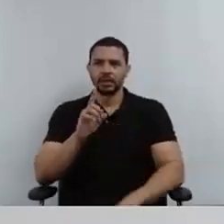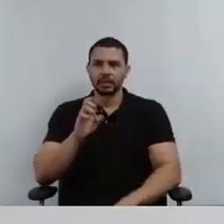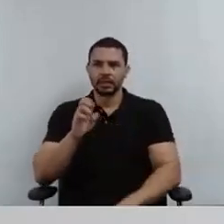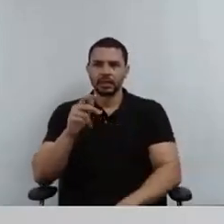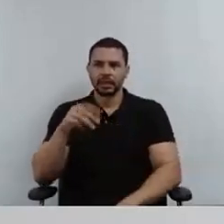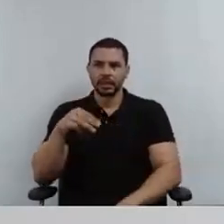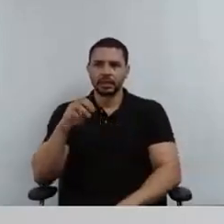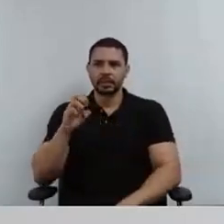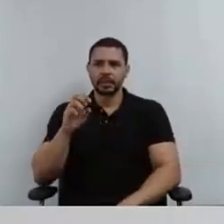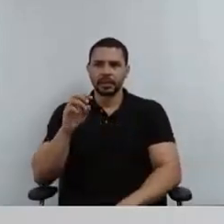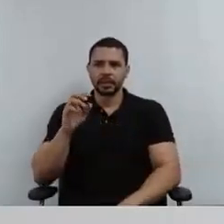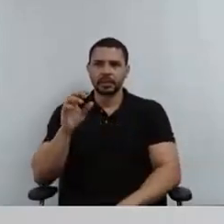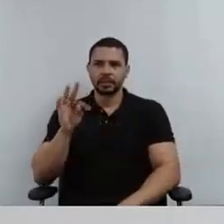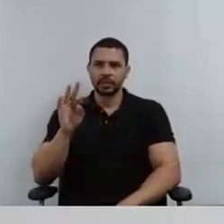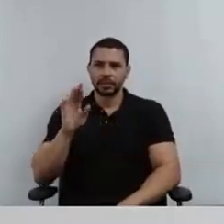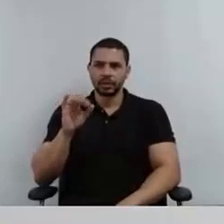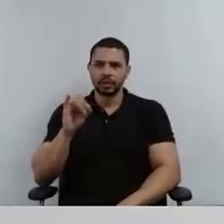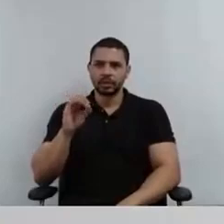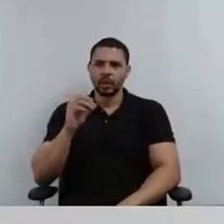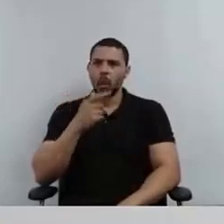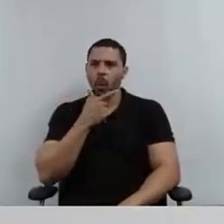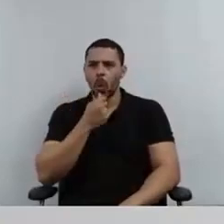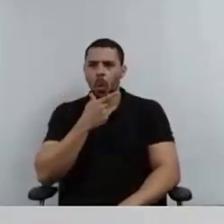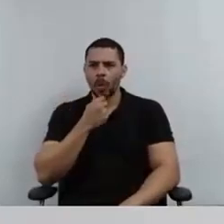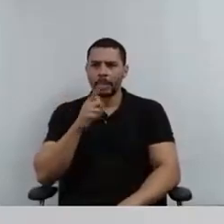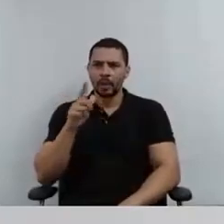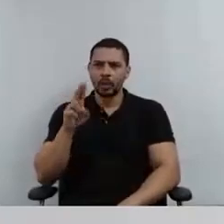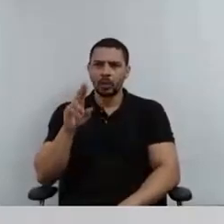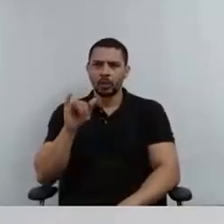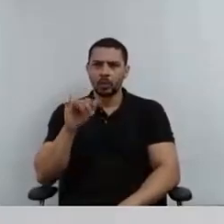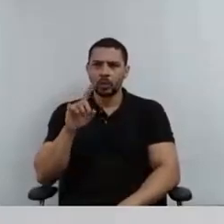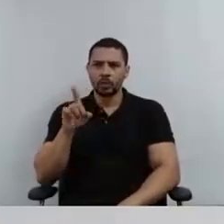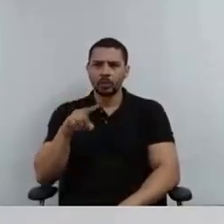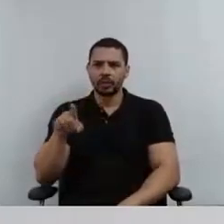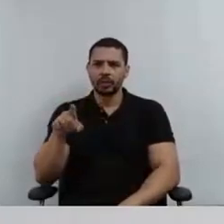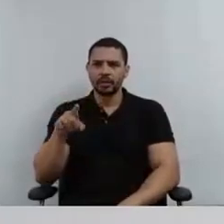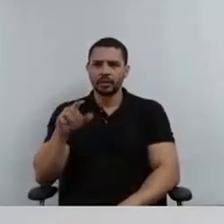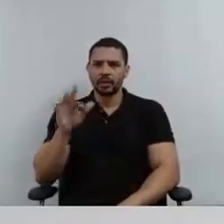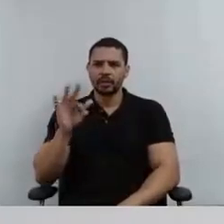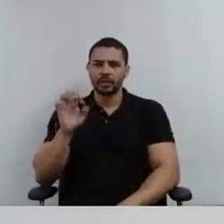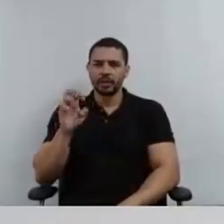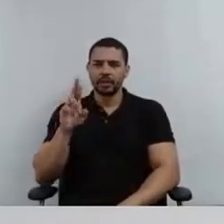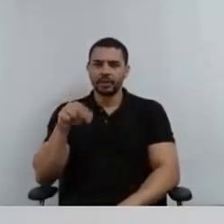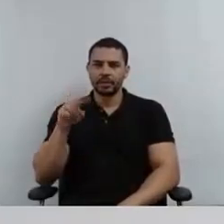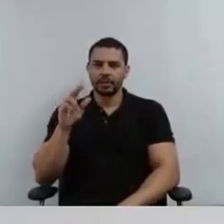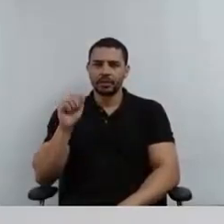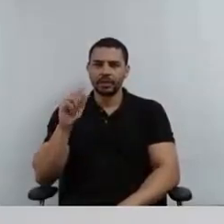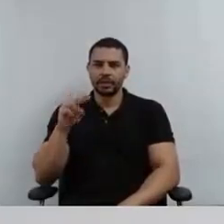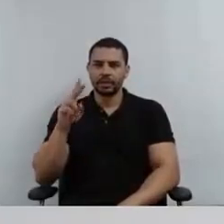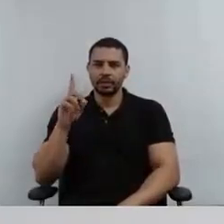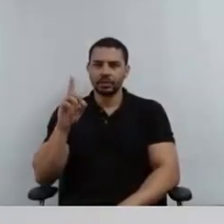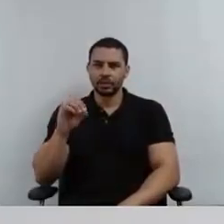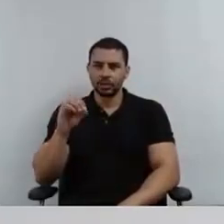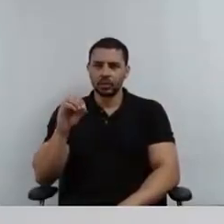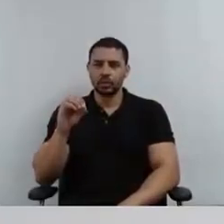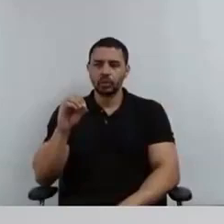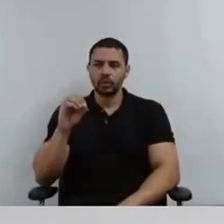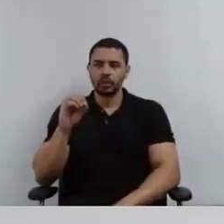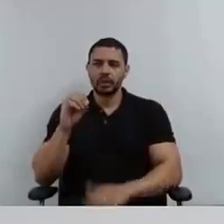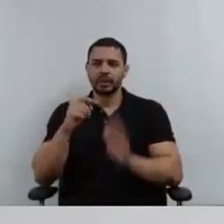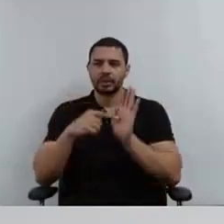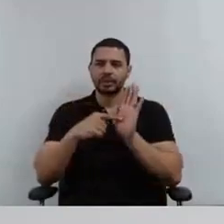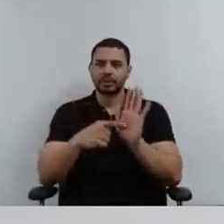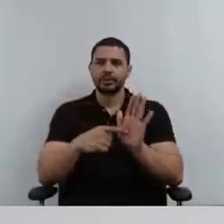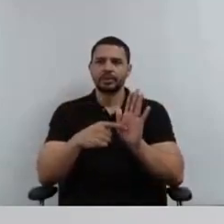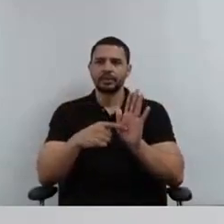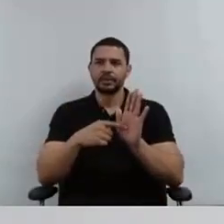Fernando Rocha, uma reunião muito profícua aqui, onde ele pôde apresentar aqui um planejamento por parte do Ministério Público